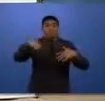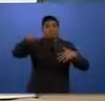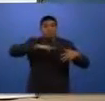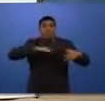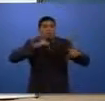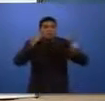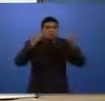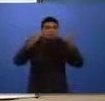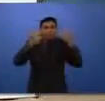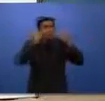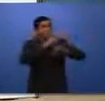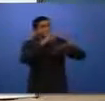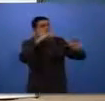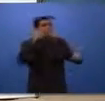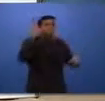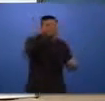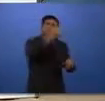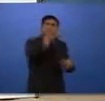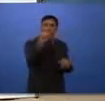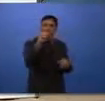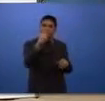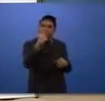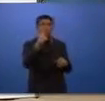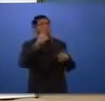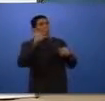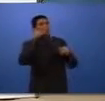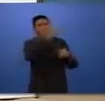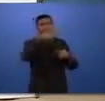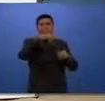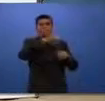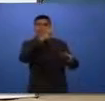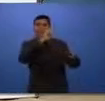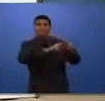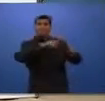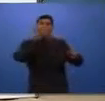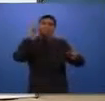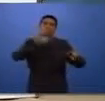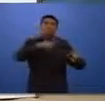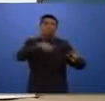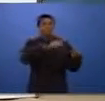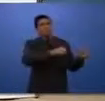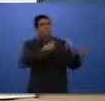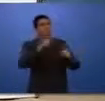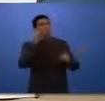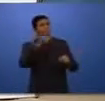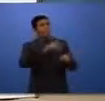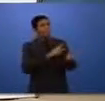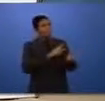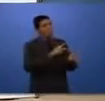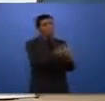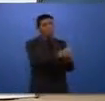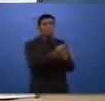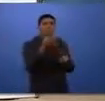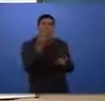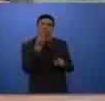que o cidadão que tem essas informações a nos passar, ligue e denuncie para que a polícia possa atuar ainda mais fortemente